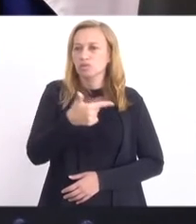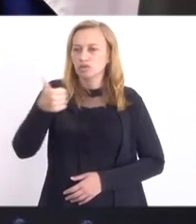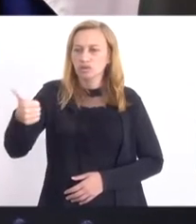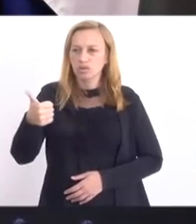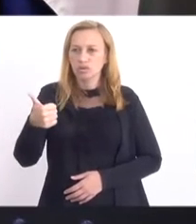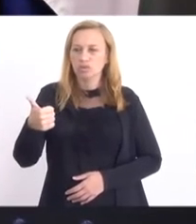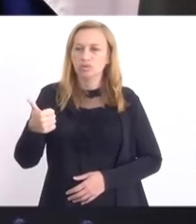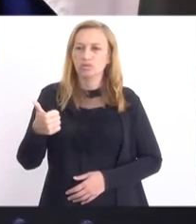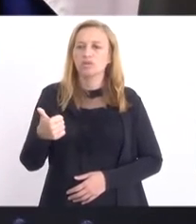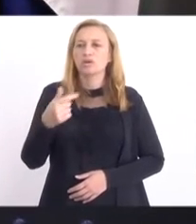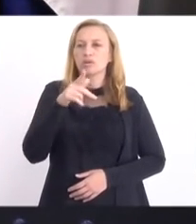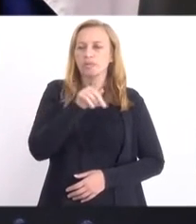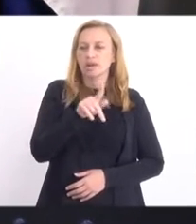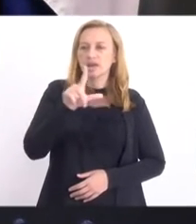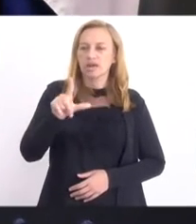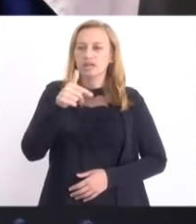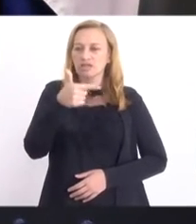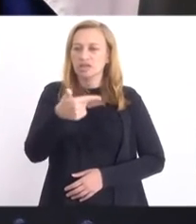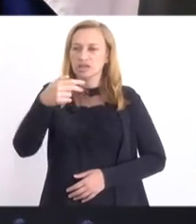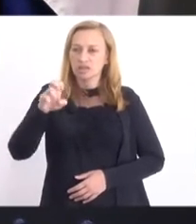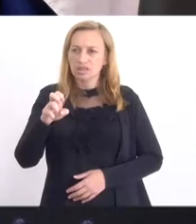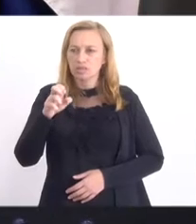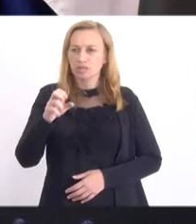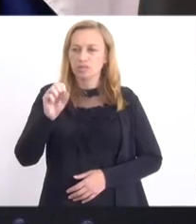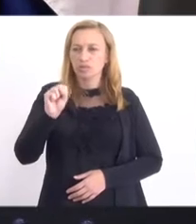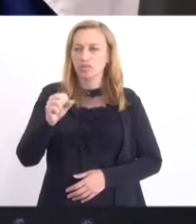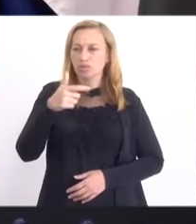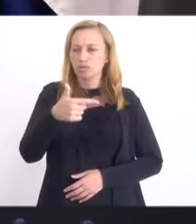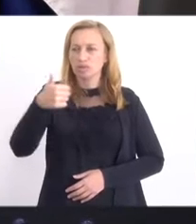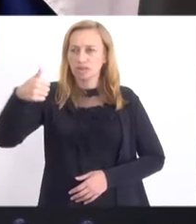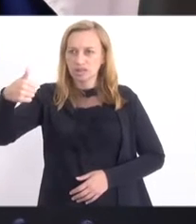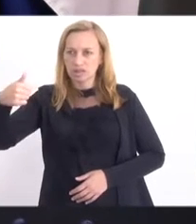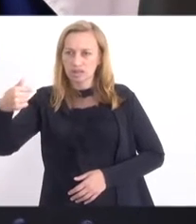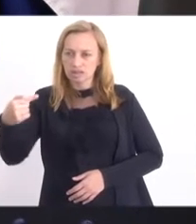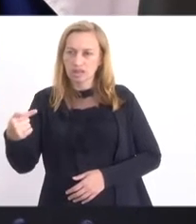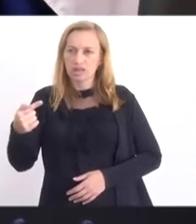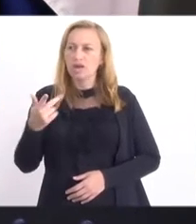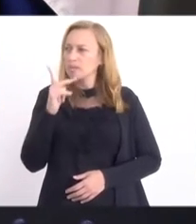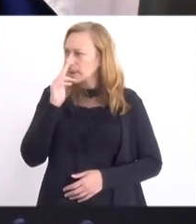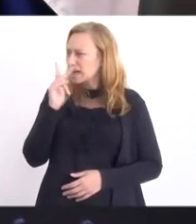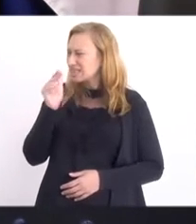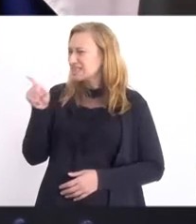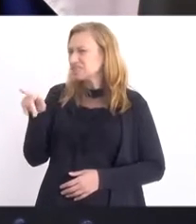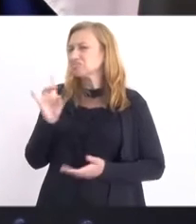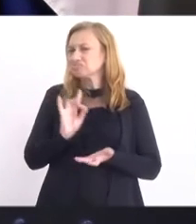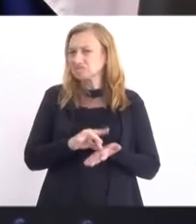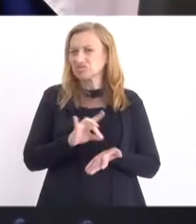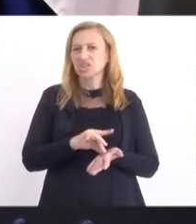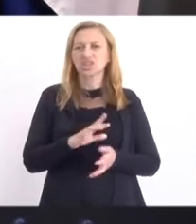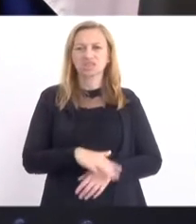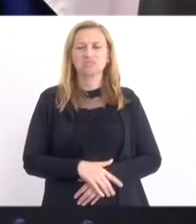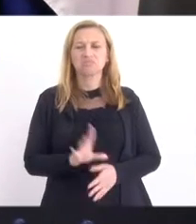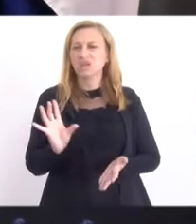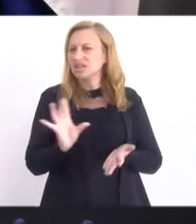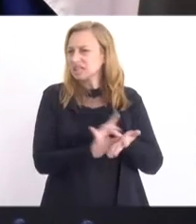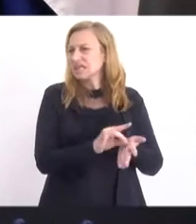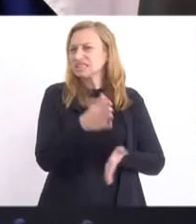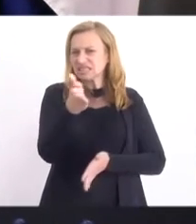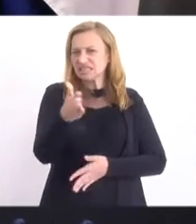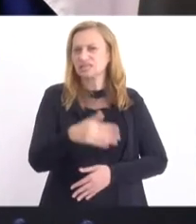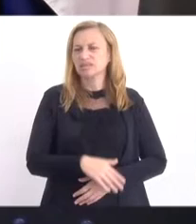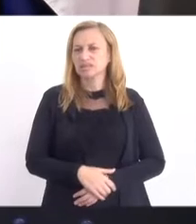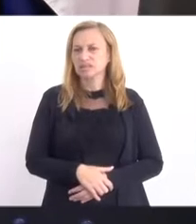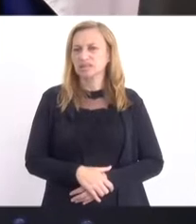18 de 2017. As propostas são mesmo muito parecidas, viu? É anexação, está certo.